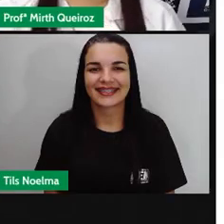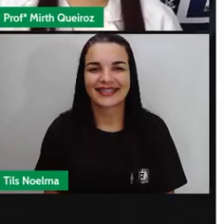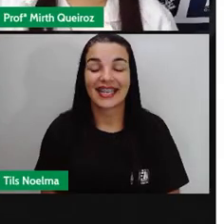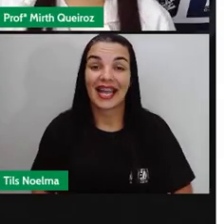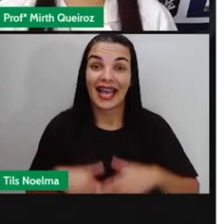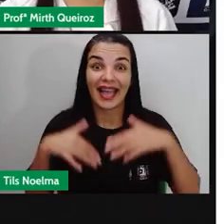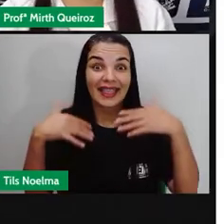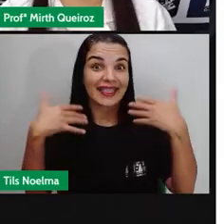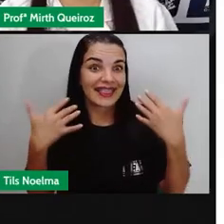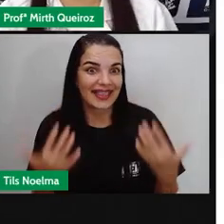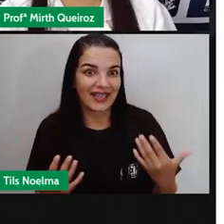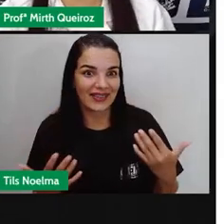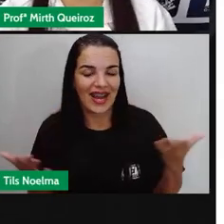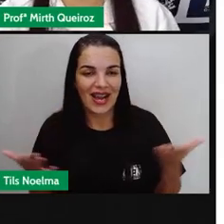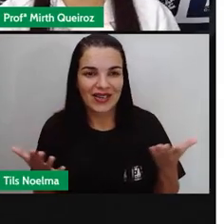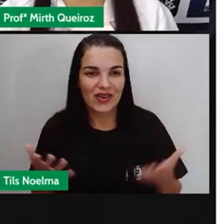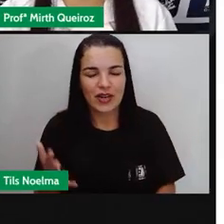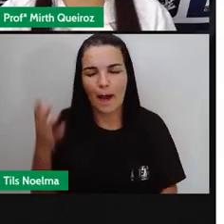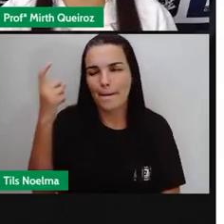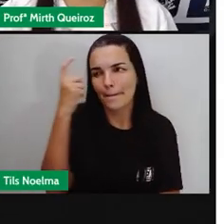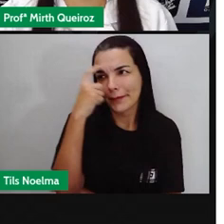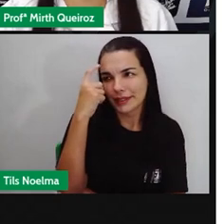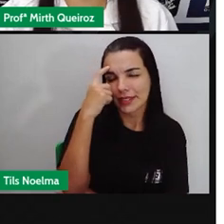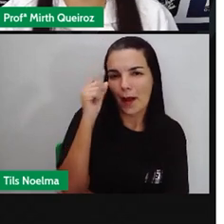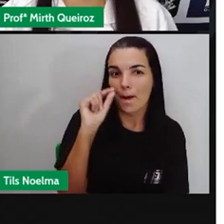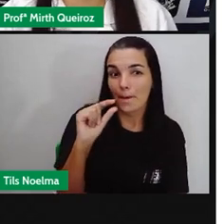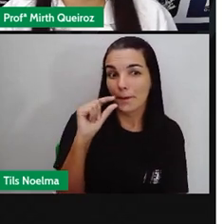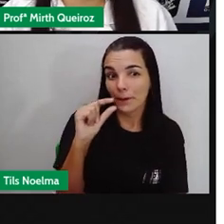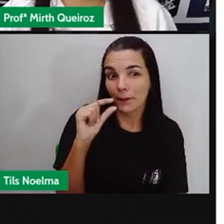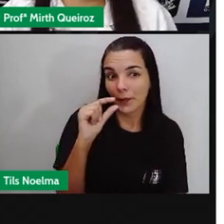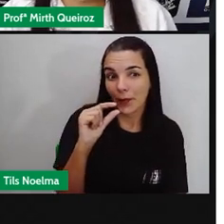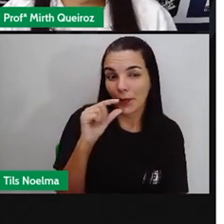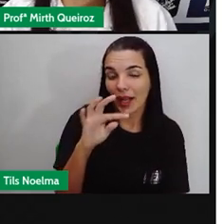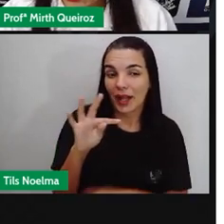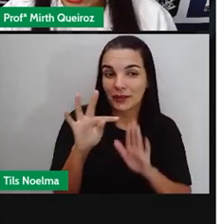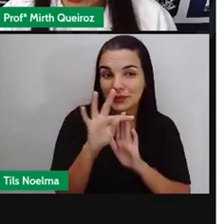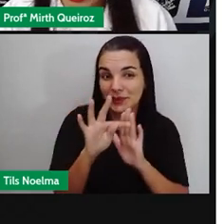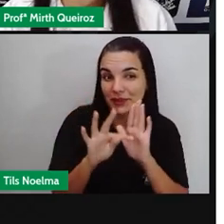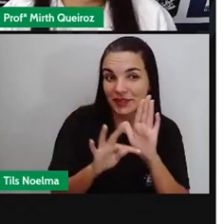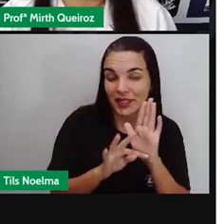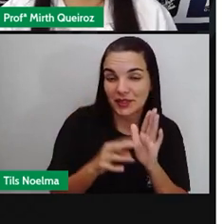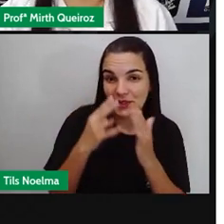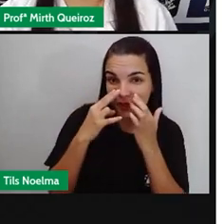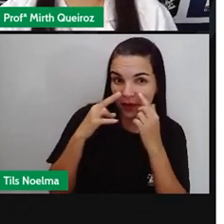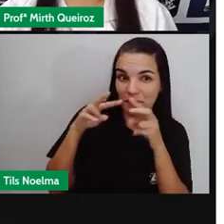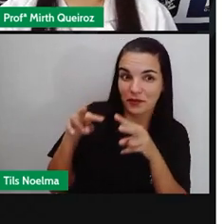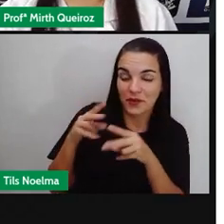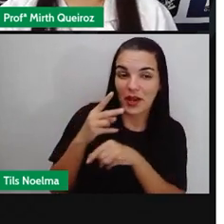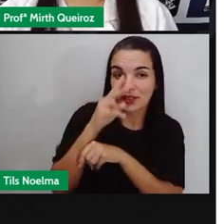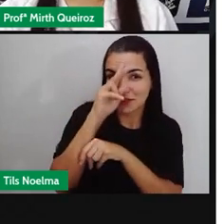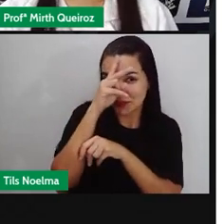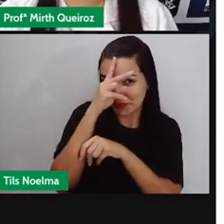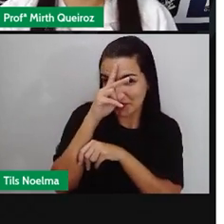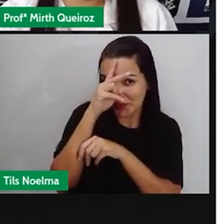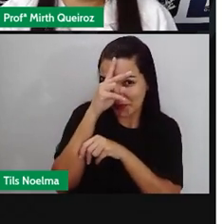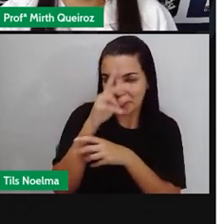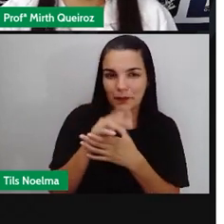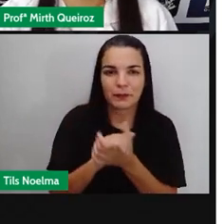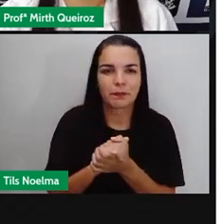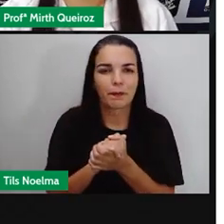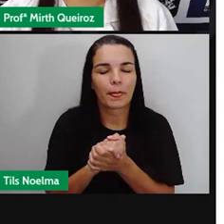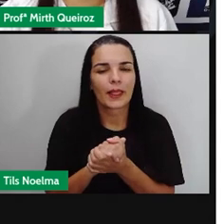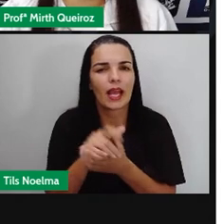Vamos refletir um pouquinho Sobre essa narrativa Que a gente acabou de ver Vocês